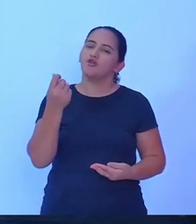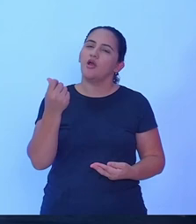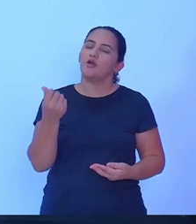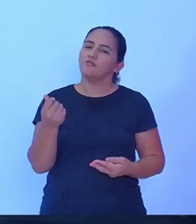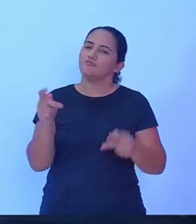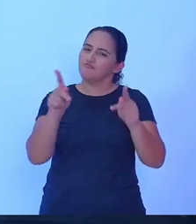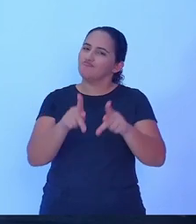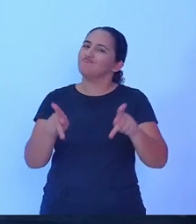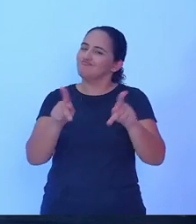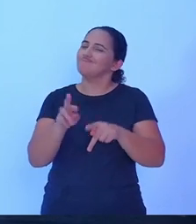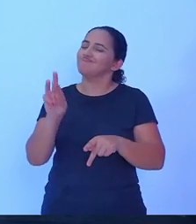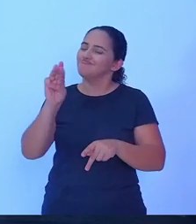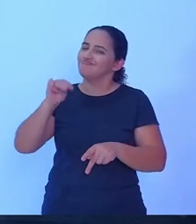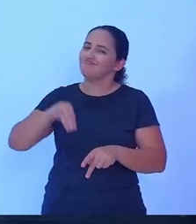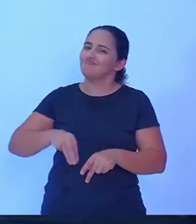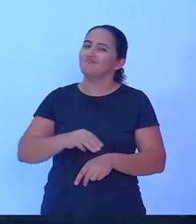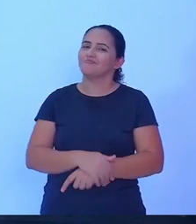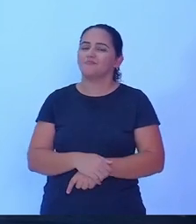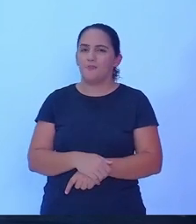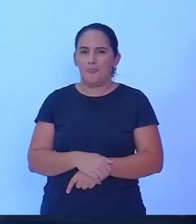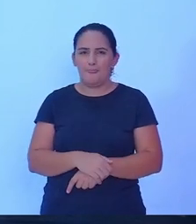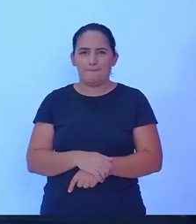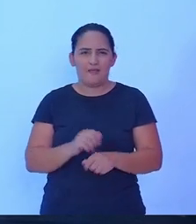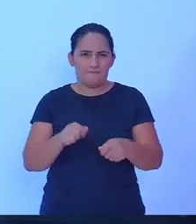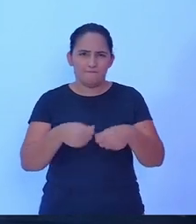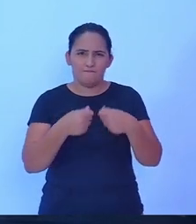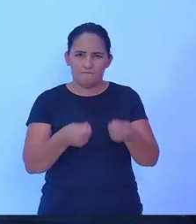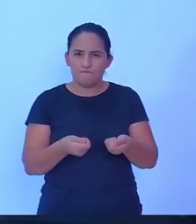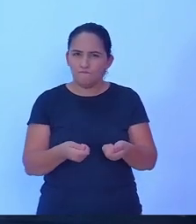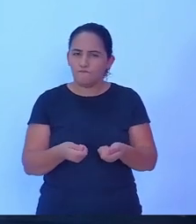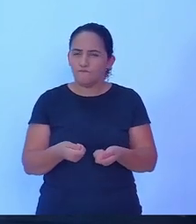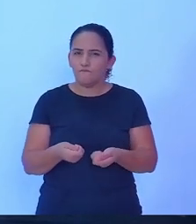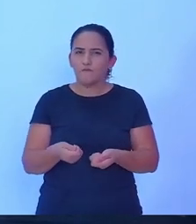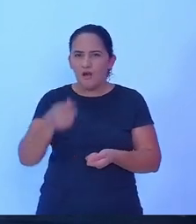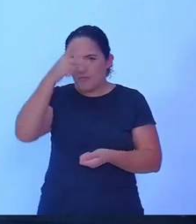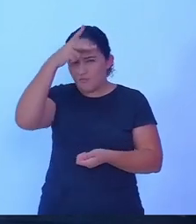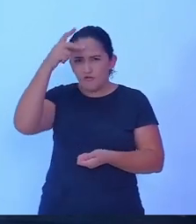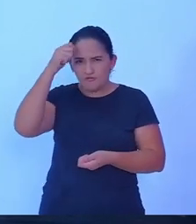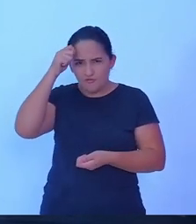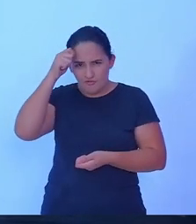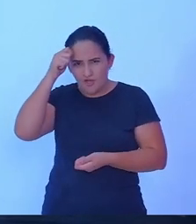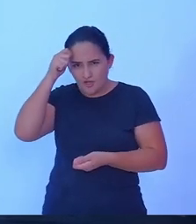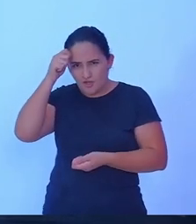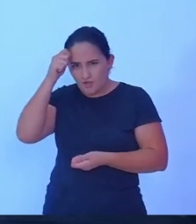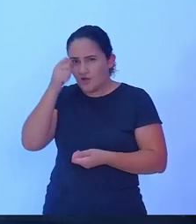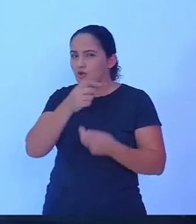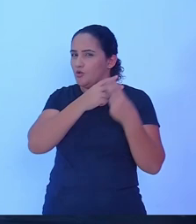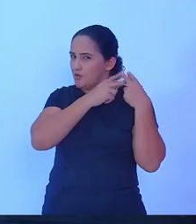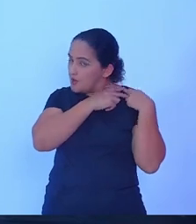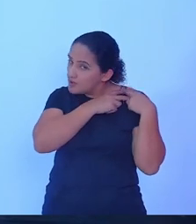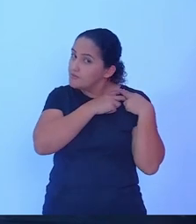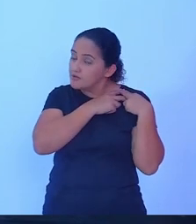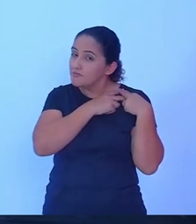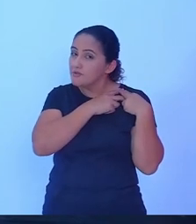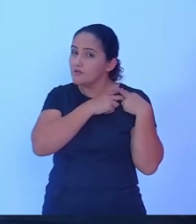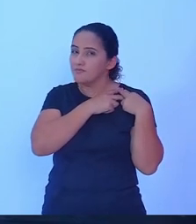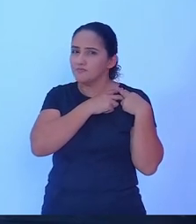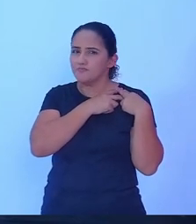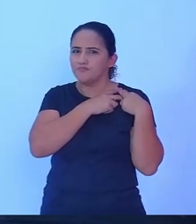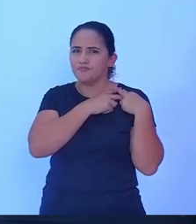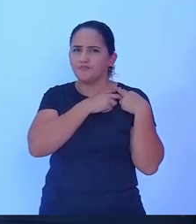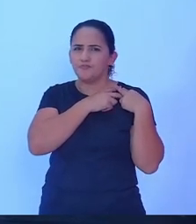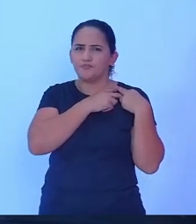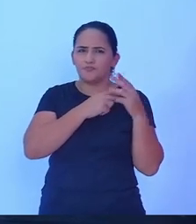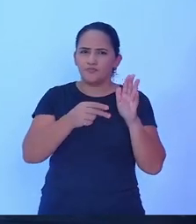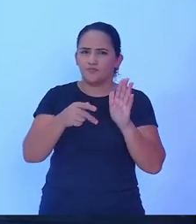trazer para o município a oportunidade de ter um gestor sério e competente trago aqui nas minhas mãos